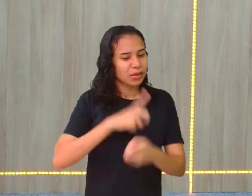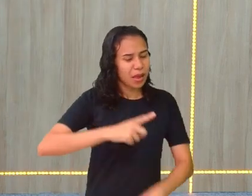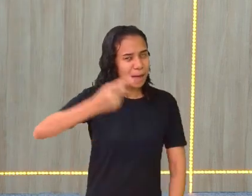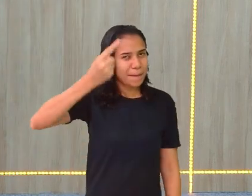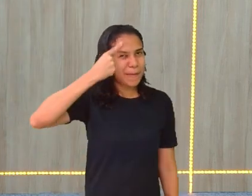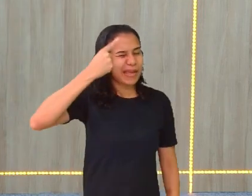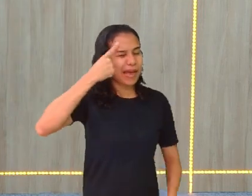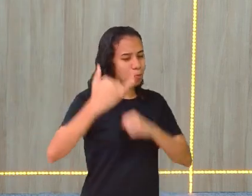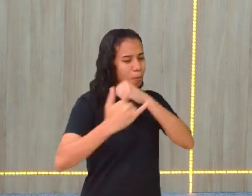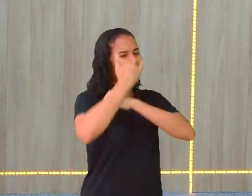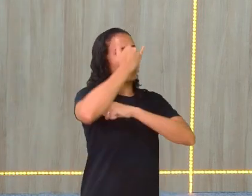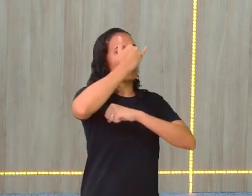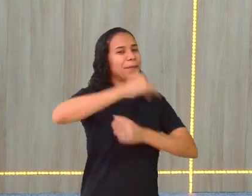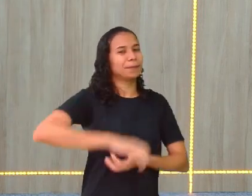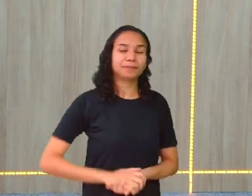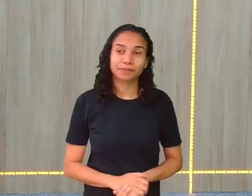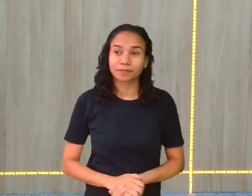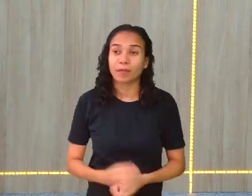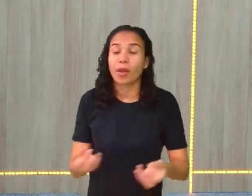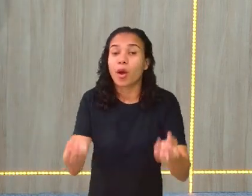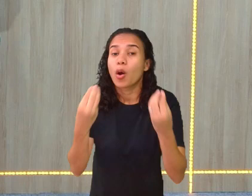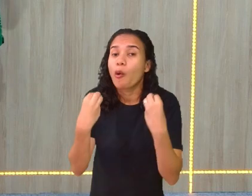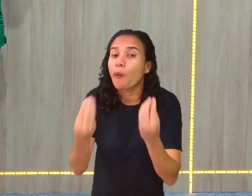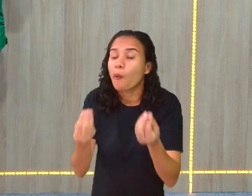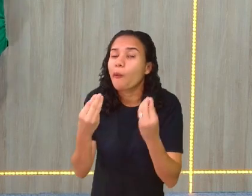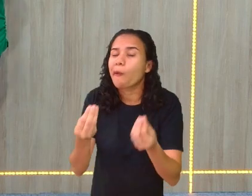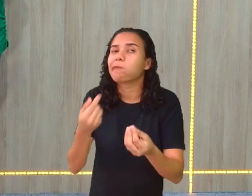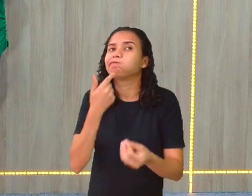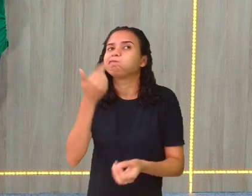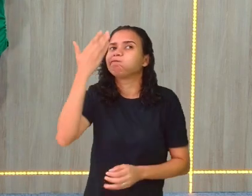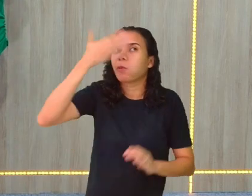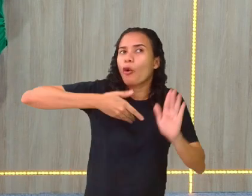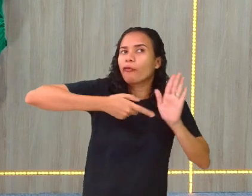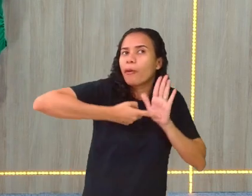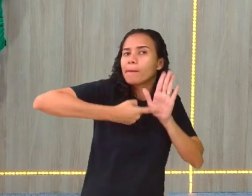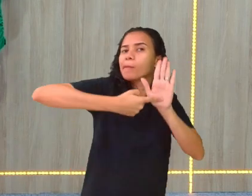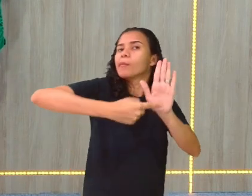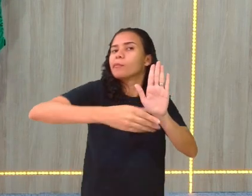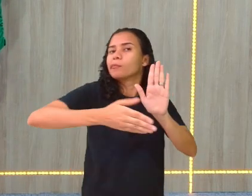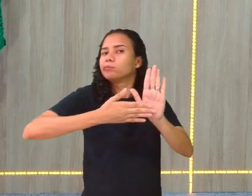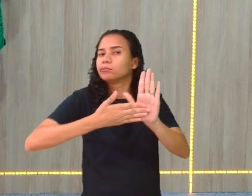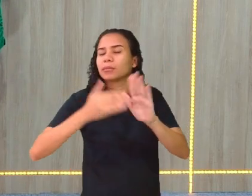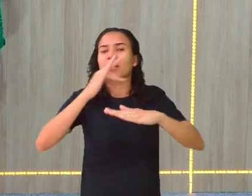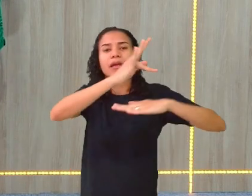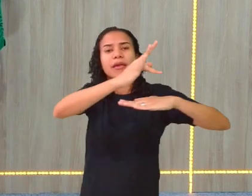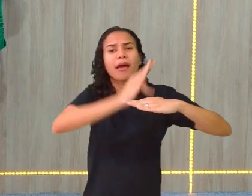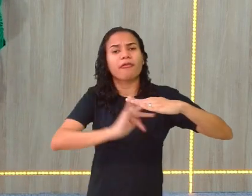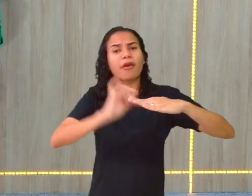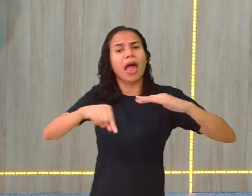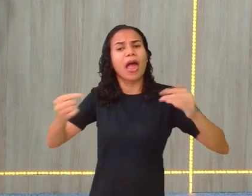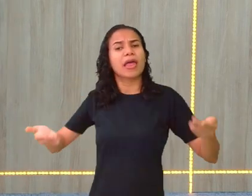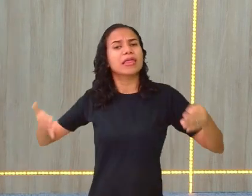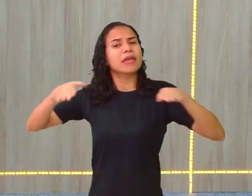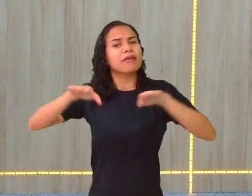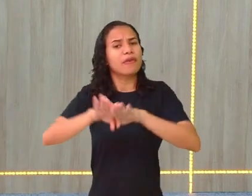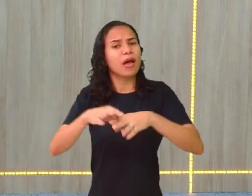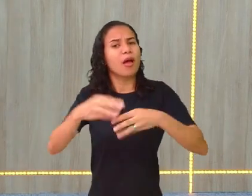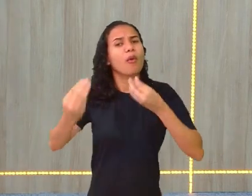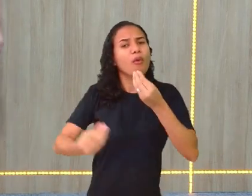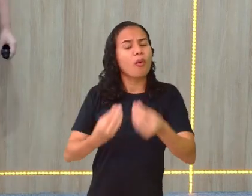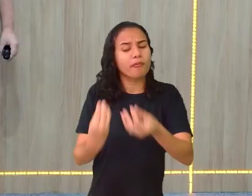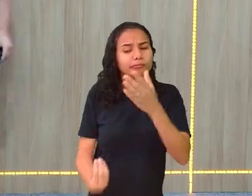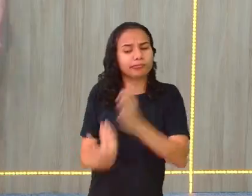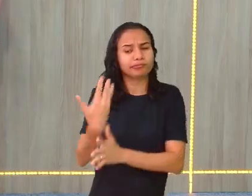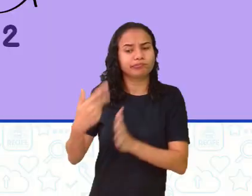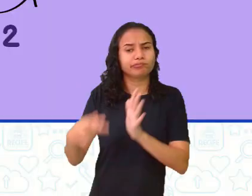pensando que me rola. Como é que eu vou provar que as frações são equivalentes ou como é que eu vou construir uma